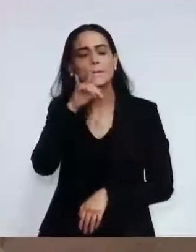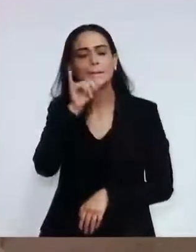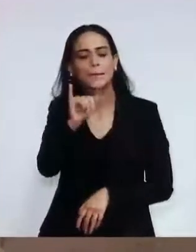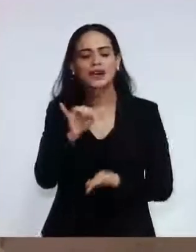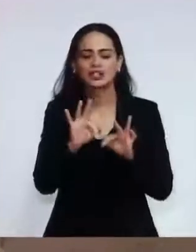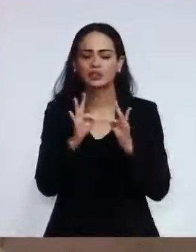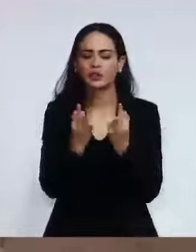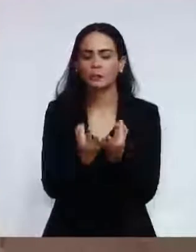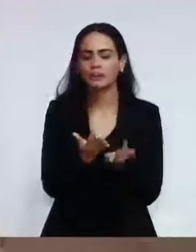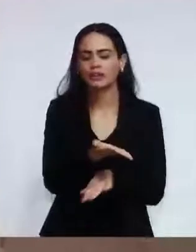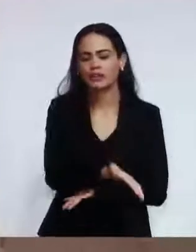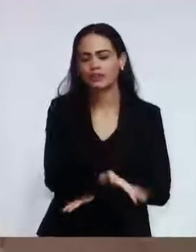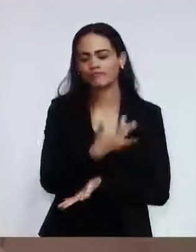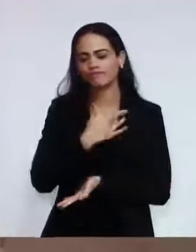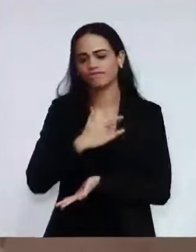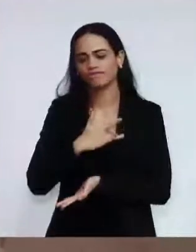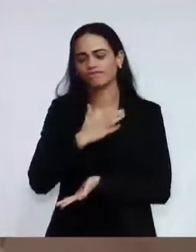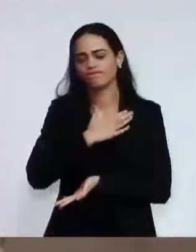família.